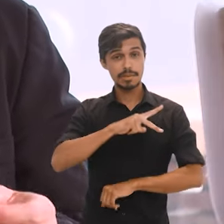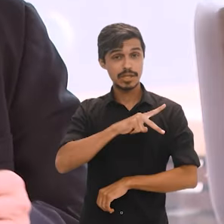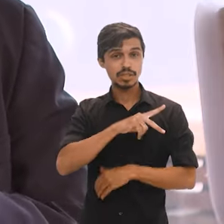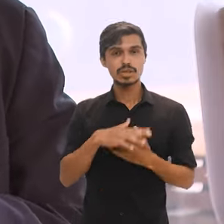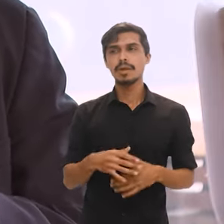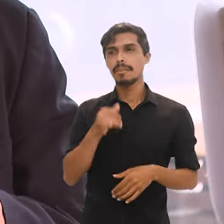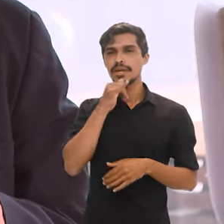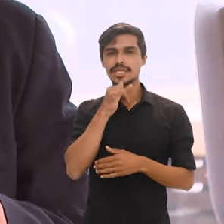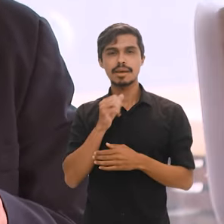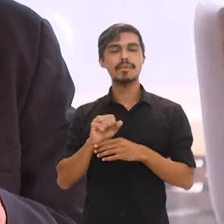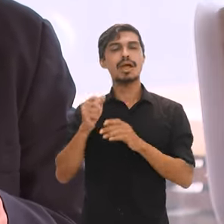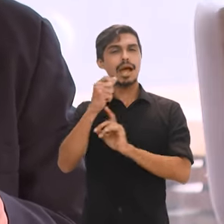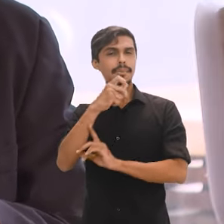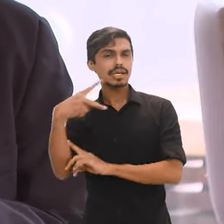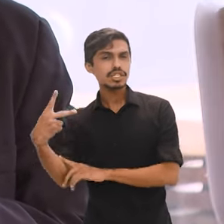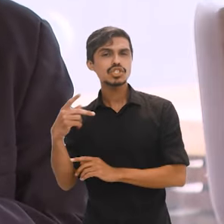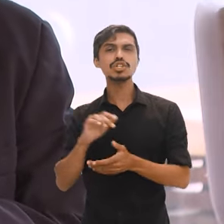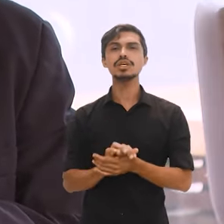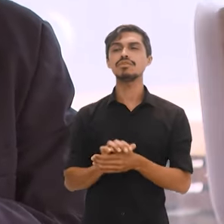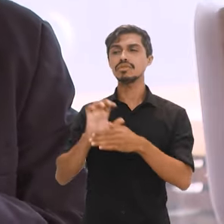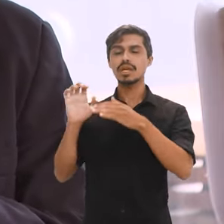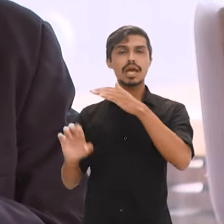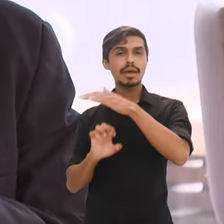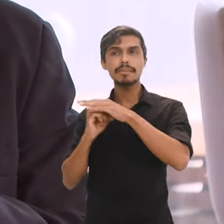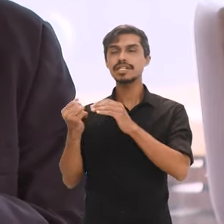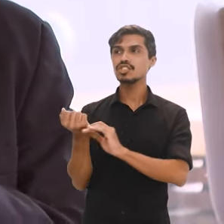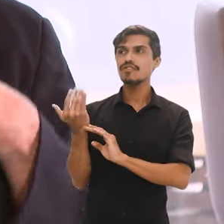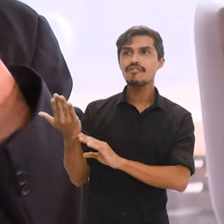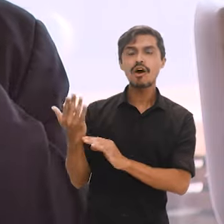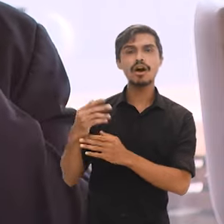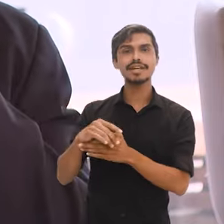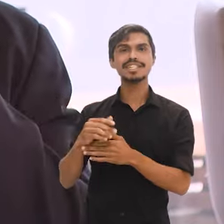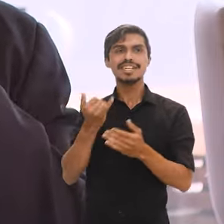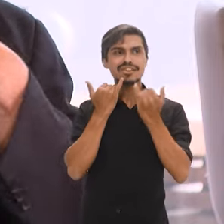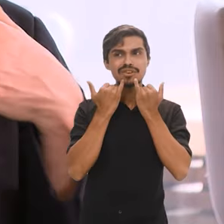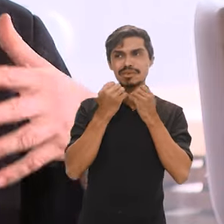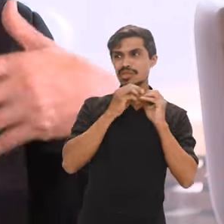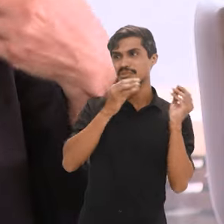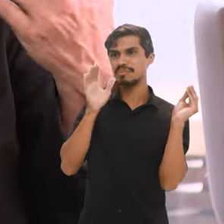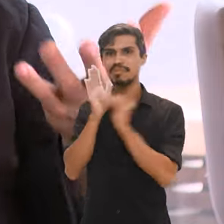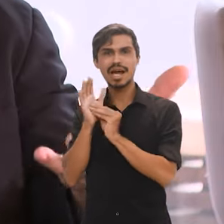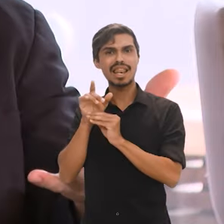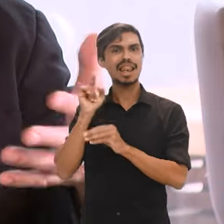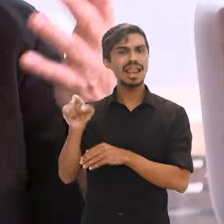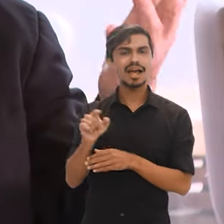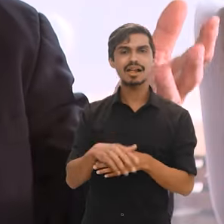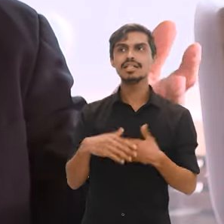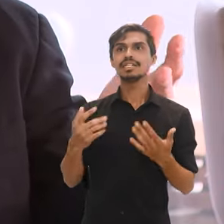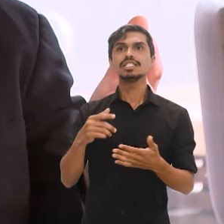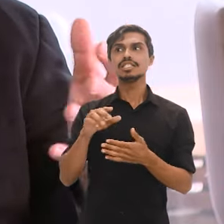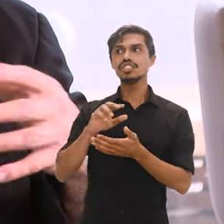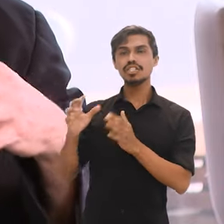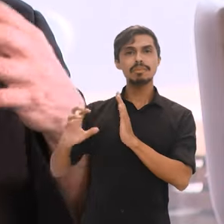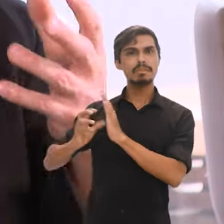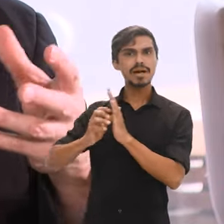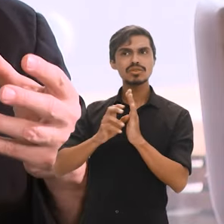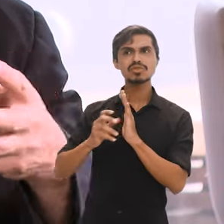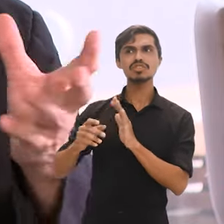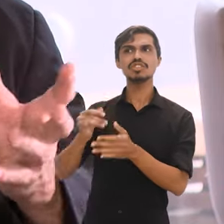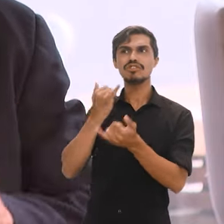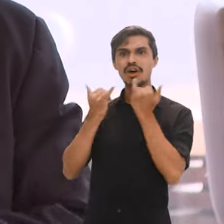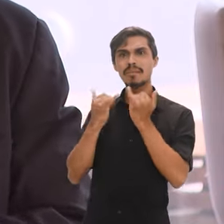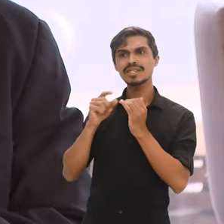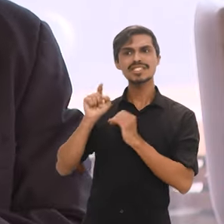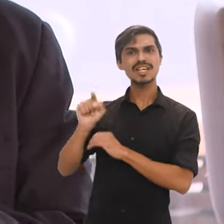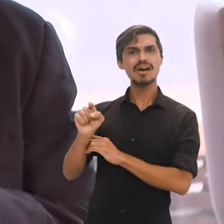os aplicativos que usam para percorrer determinadas distâncias. Então, nossas informações particulares fazem parte de bancos de dados que são gerados,